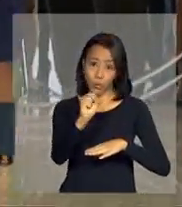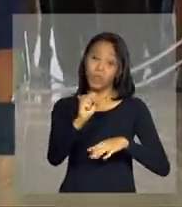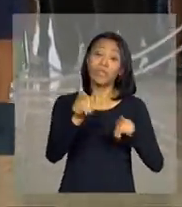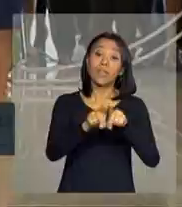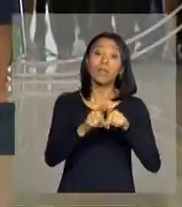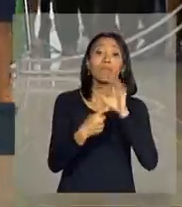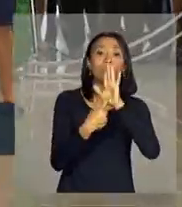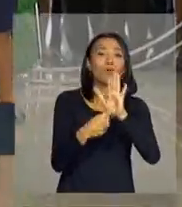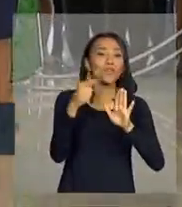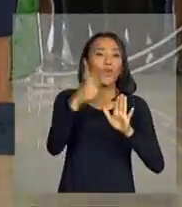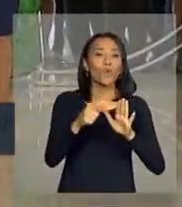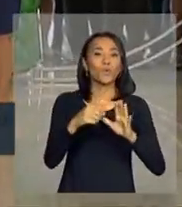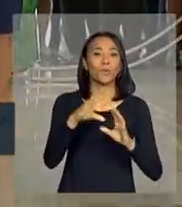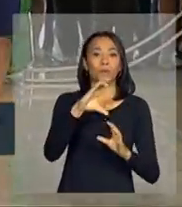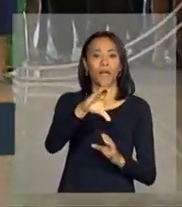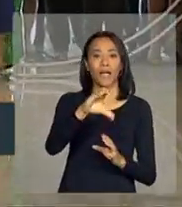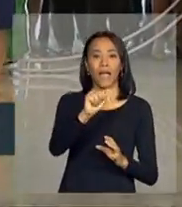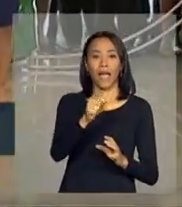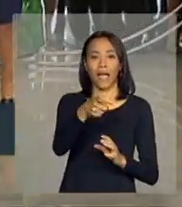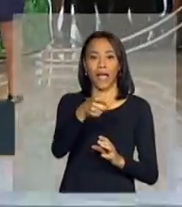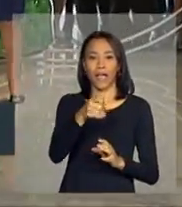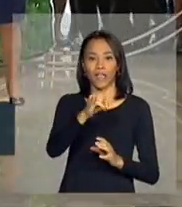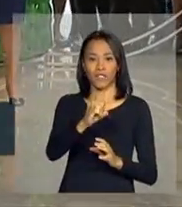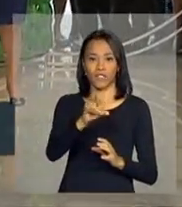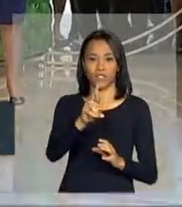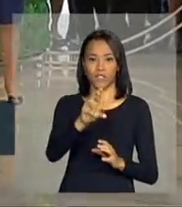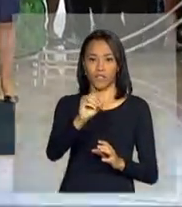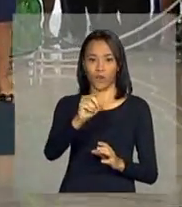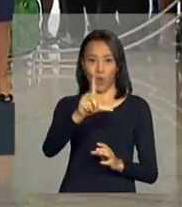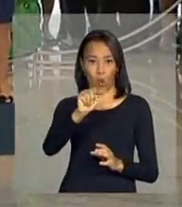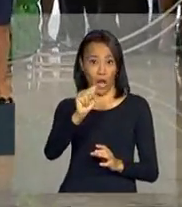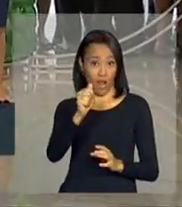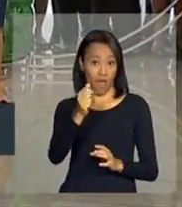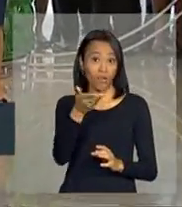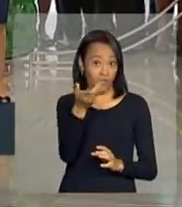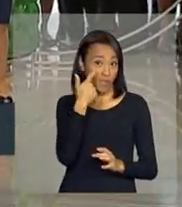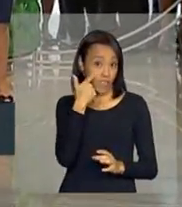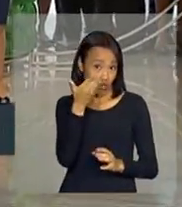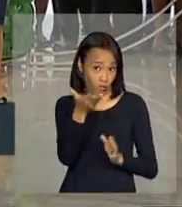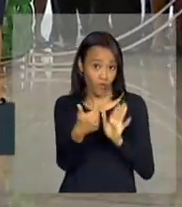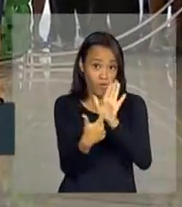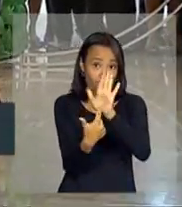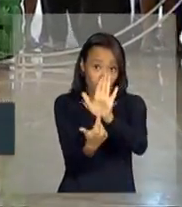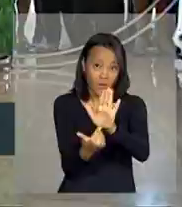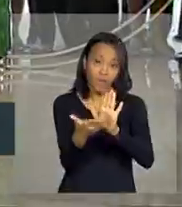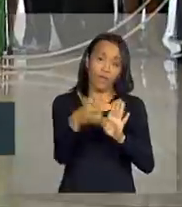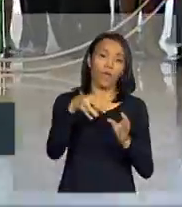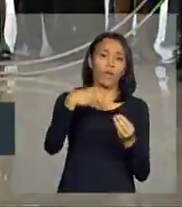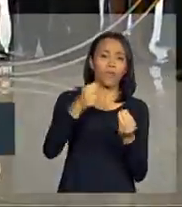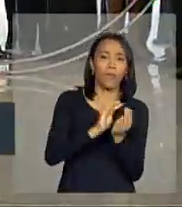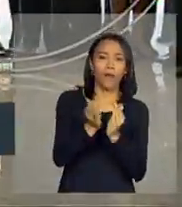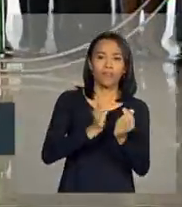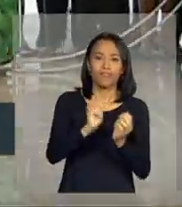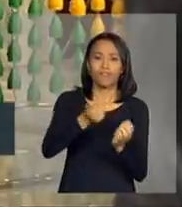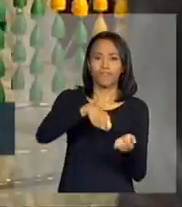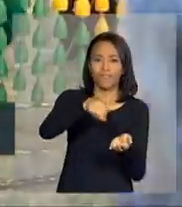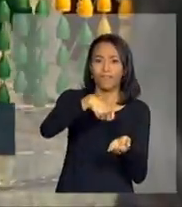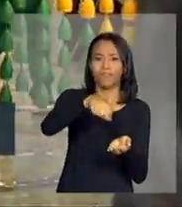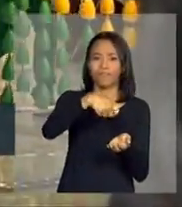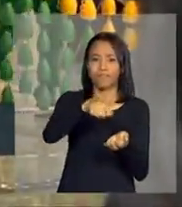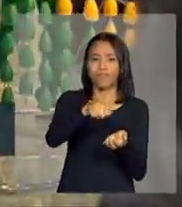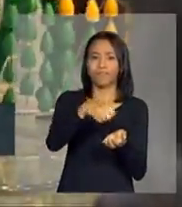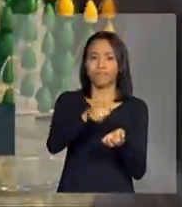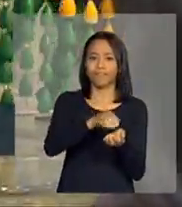a cachirola, que é este instrumento, que está sendo apresentado pelo músico, a presidenta Dilma